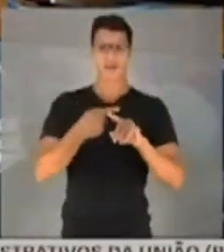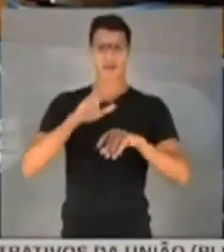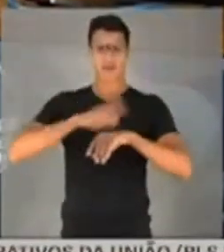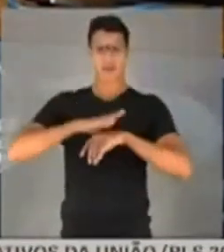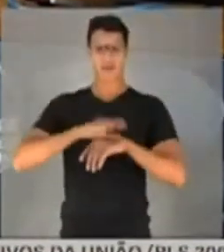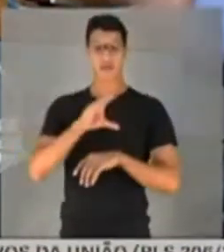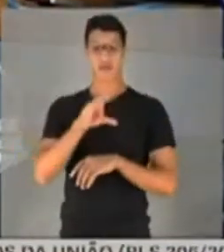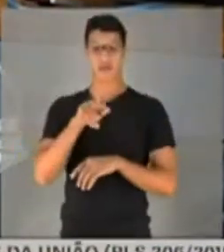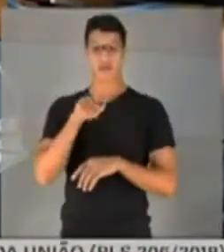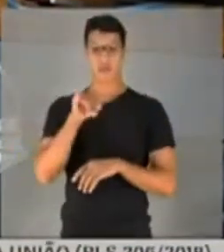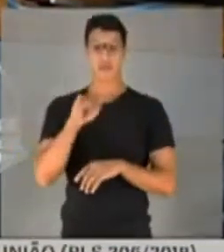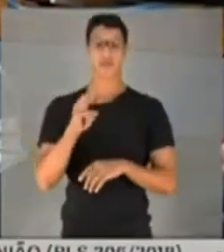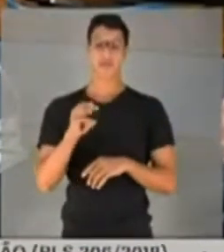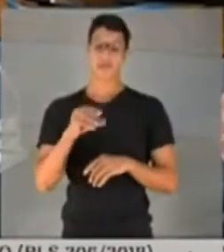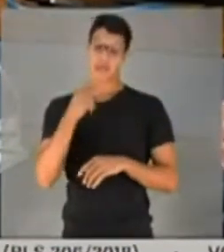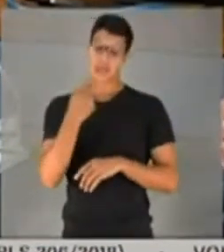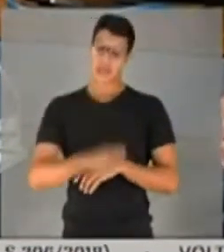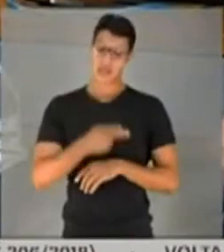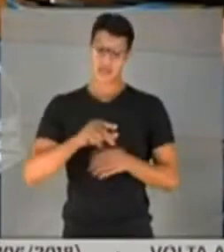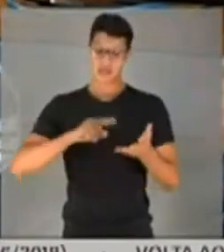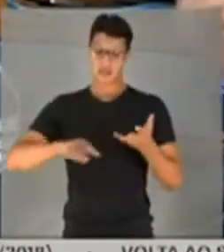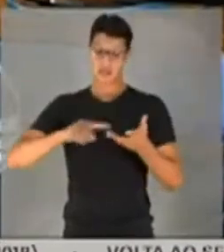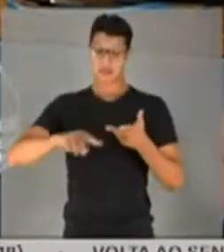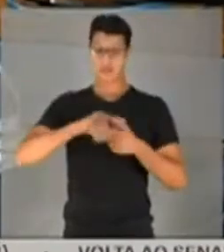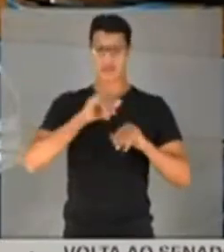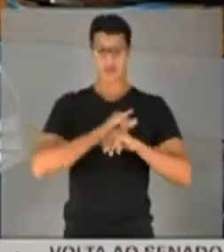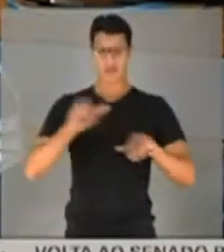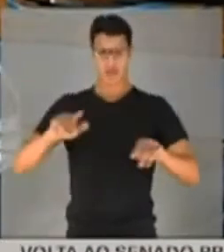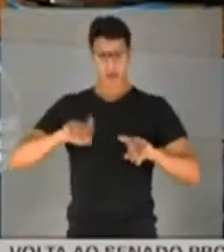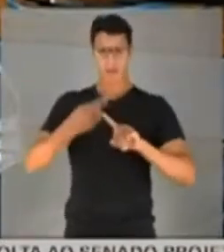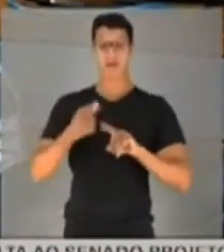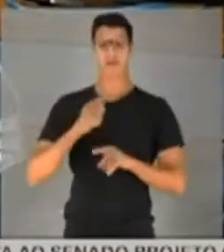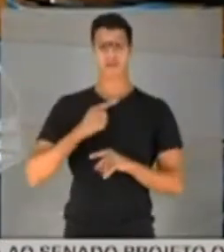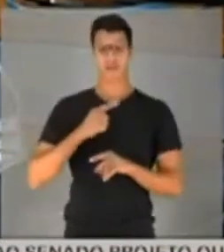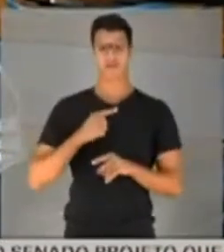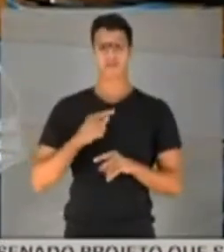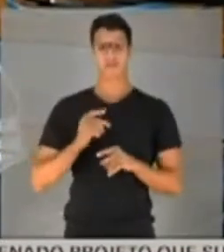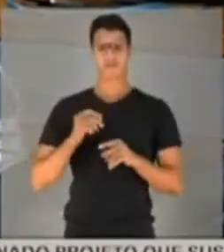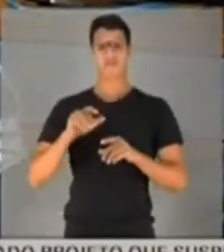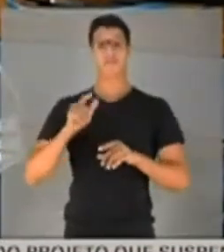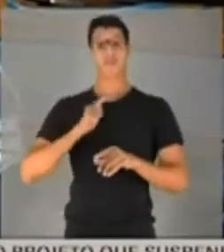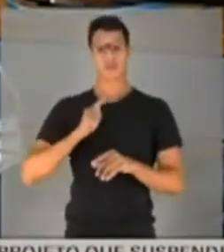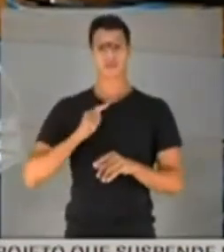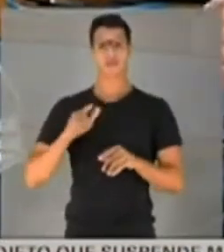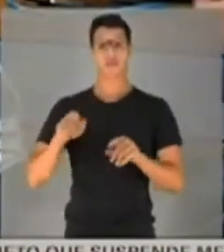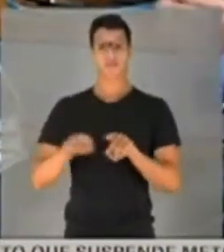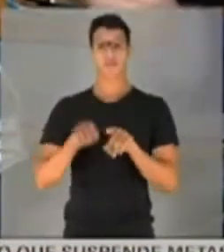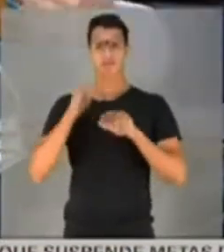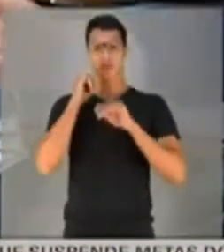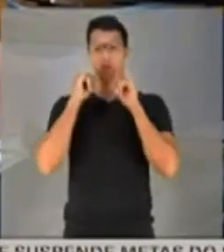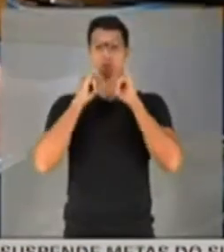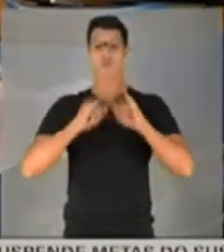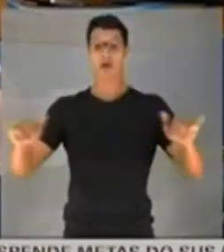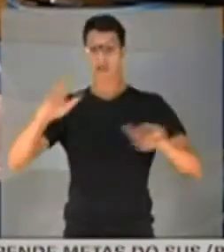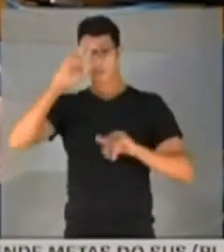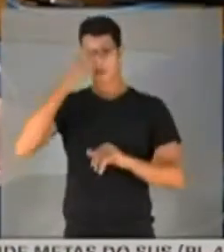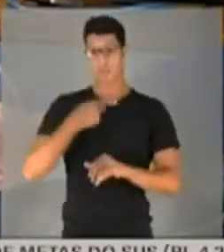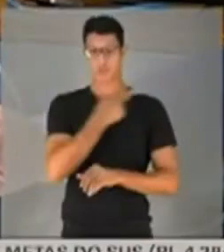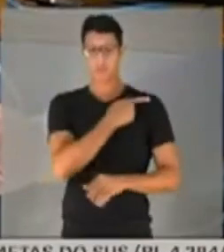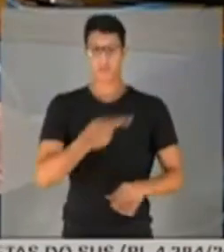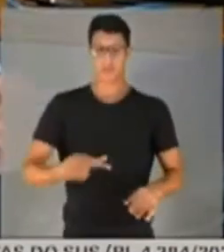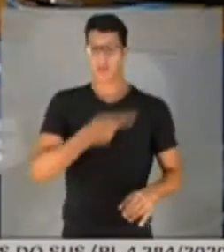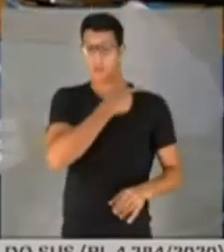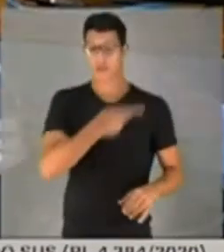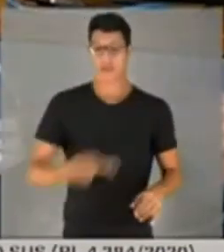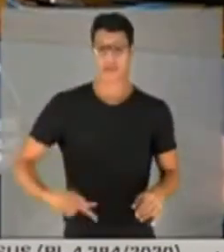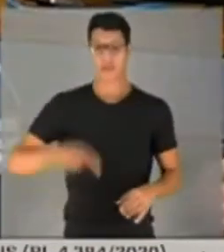prestar essa CPI. Entre estas notícias a mais que tinha, a de que tinha comunicado pessoalmente o presidente da